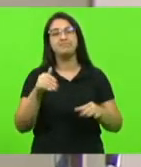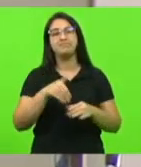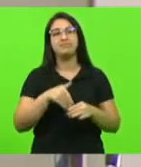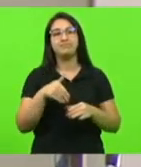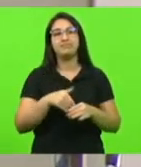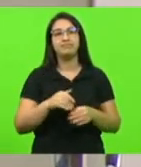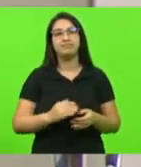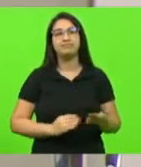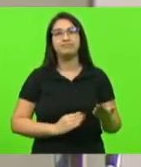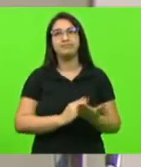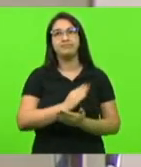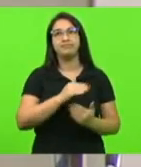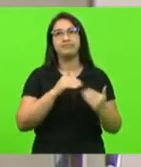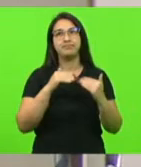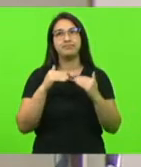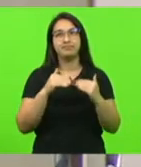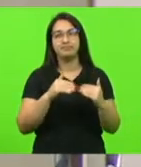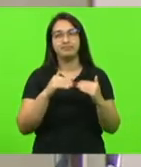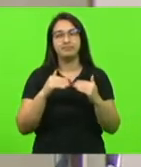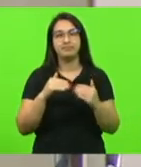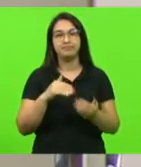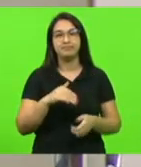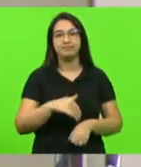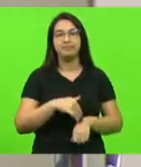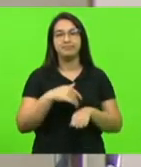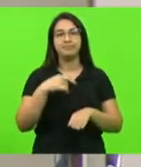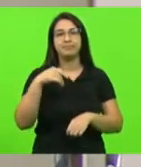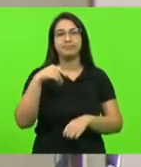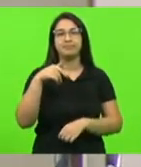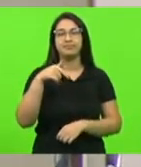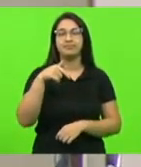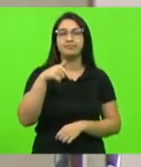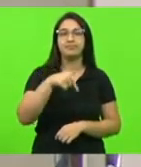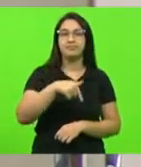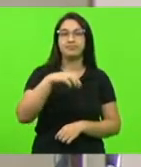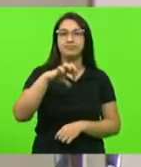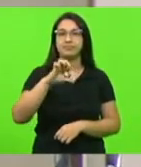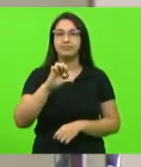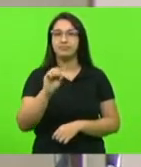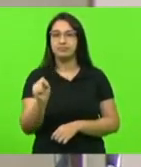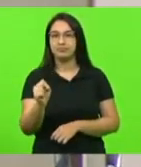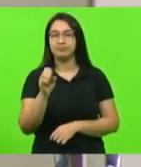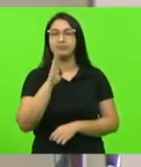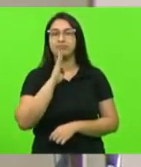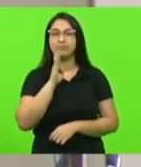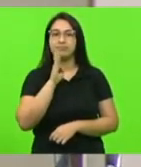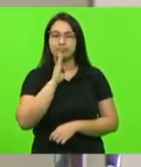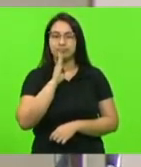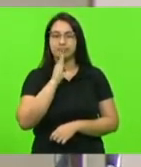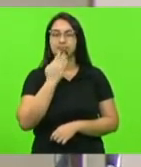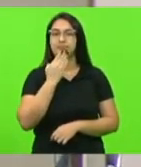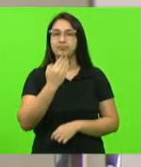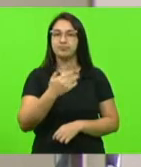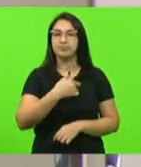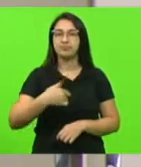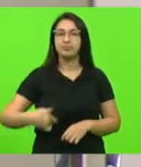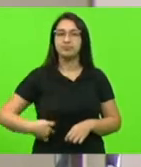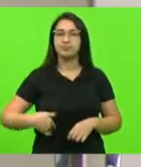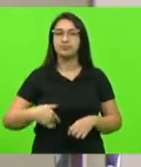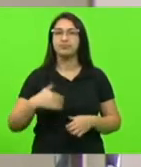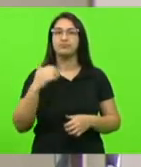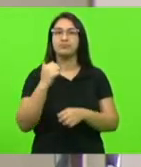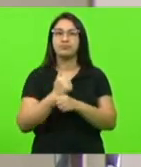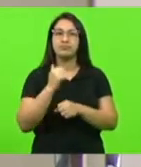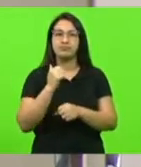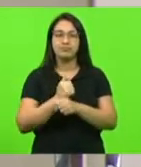encontra aprovado por unanimidade moção 798 autor deputado Nilson Berlanda apelando ao ministro da fazenda pelo